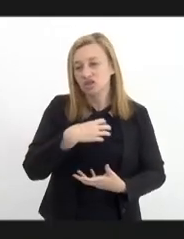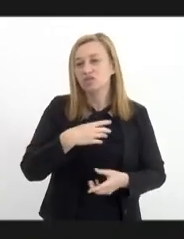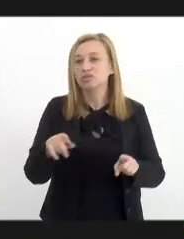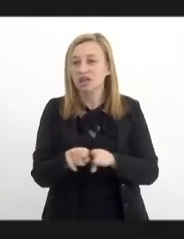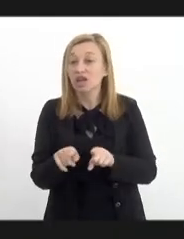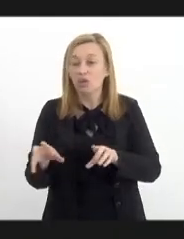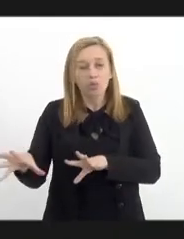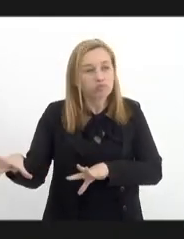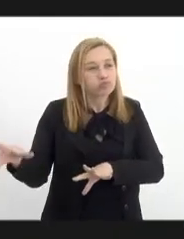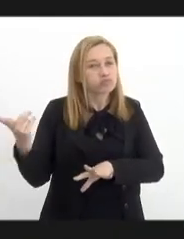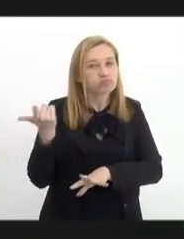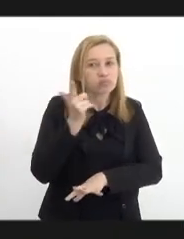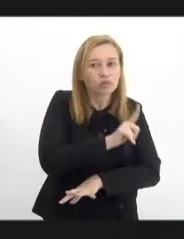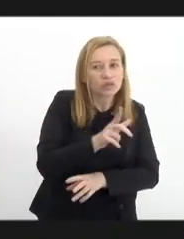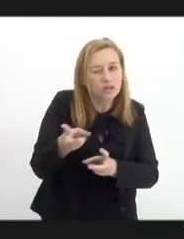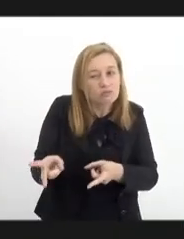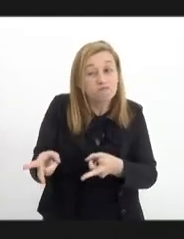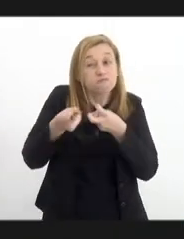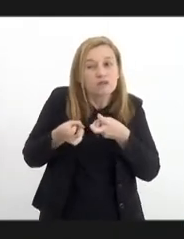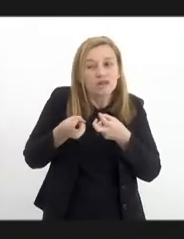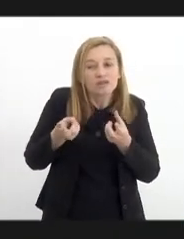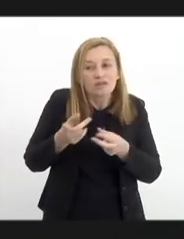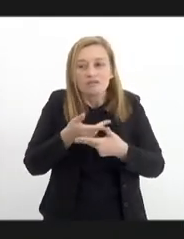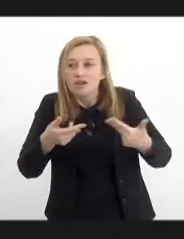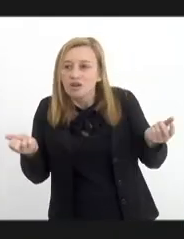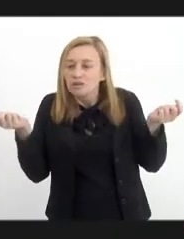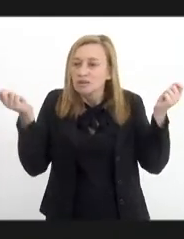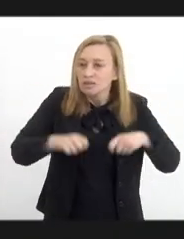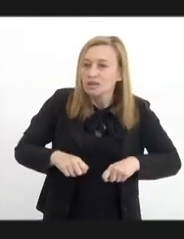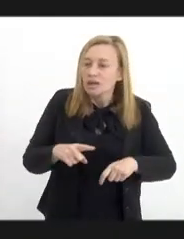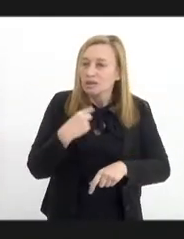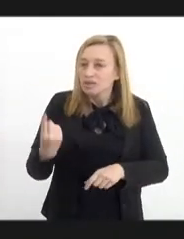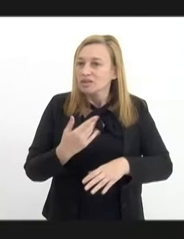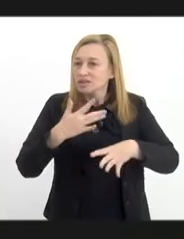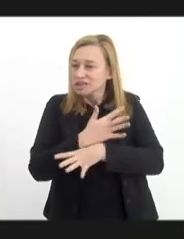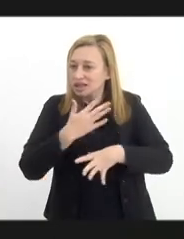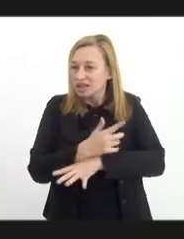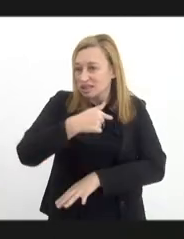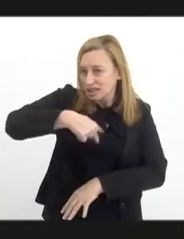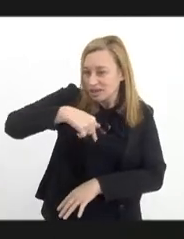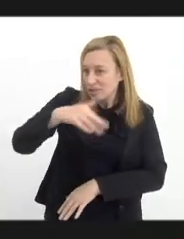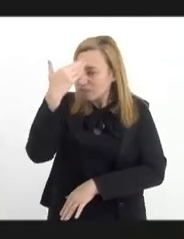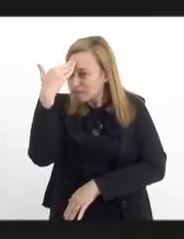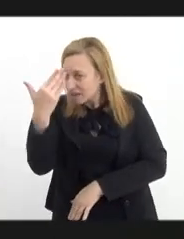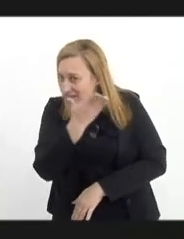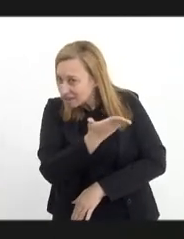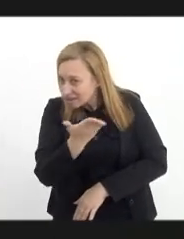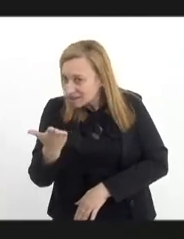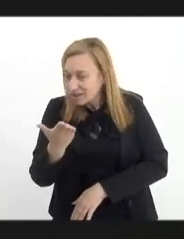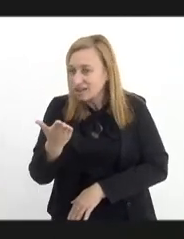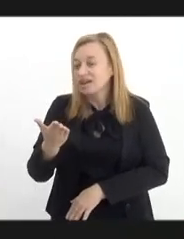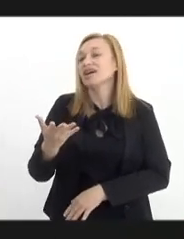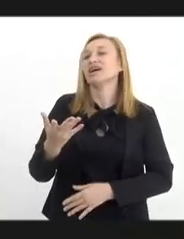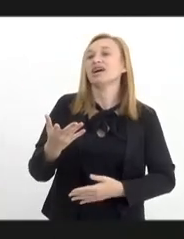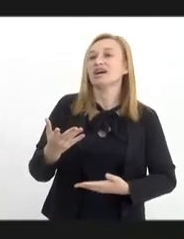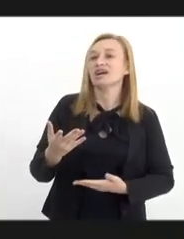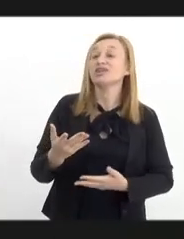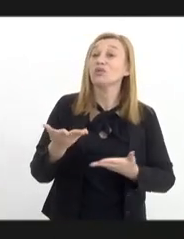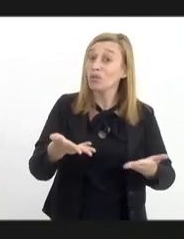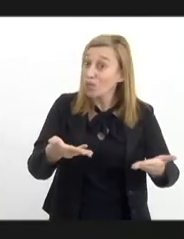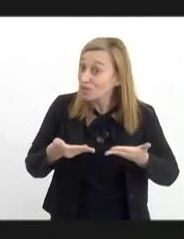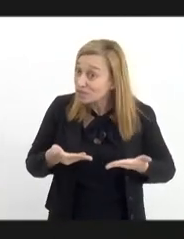captar, pinçar várias possibilidades aqui para a nossa cidade de Queimados. Eu agradeço aí a participação e o